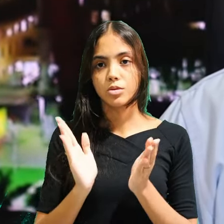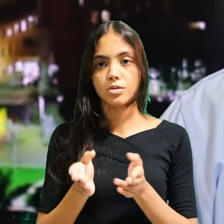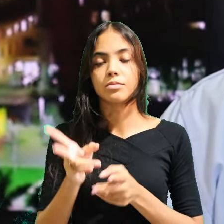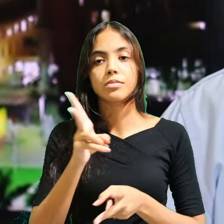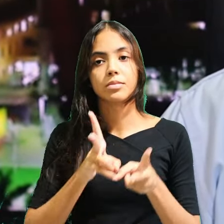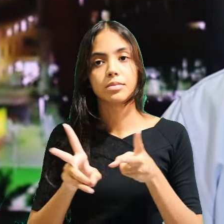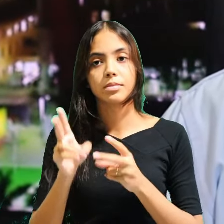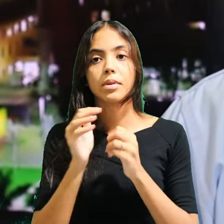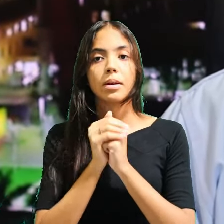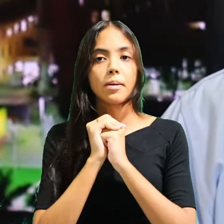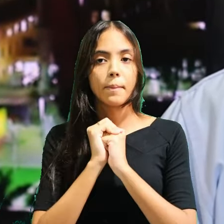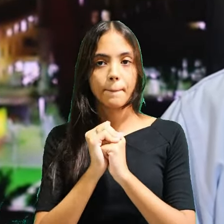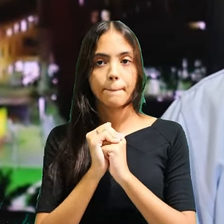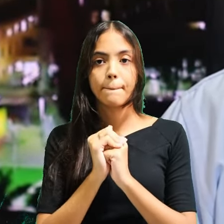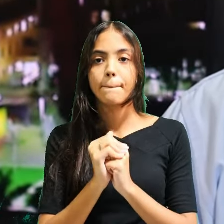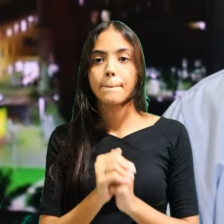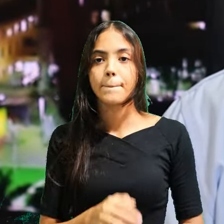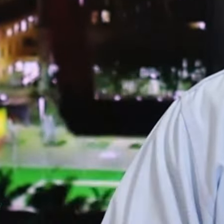a sua casa hoje e para sempre.